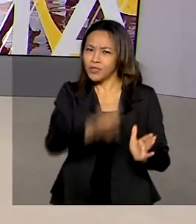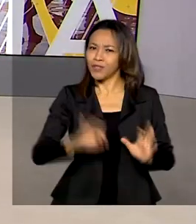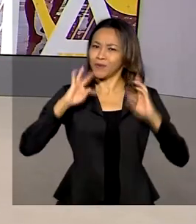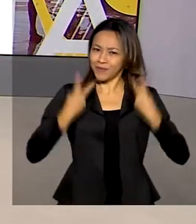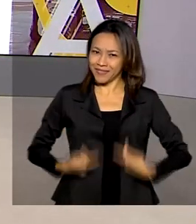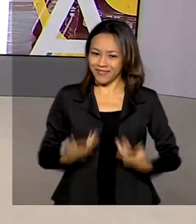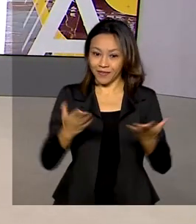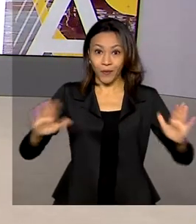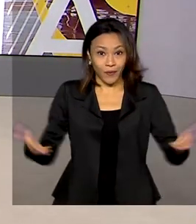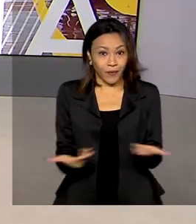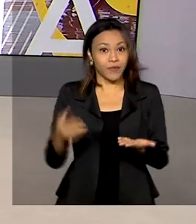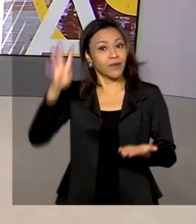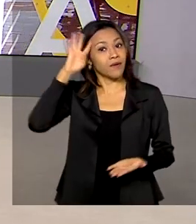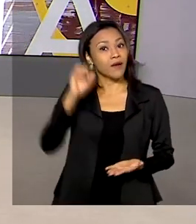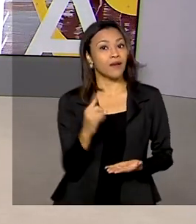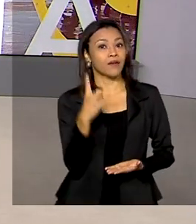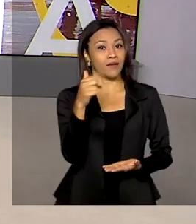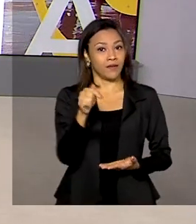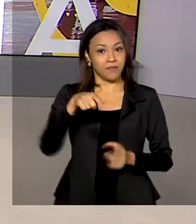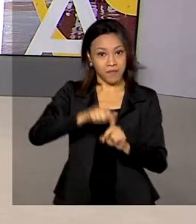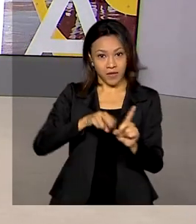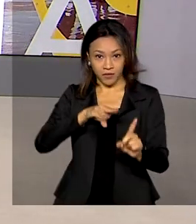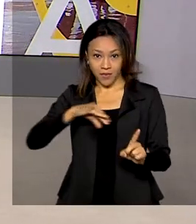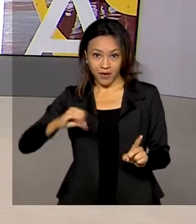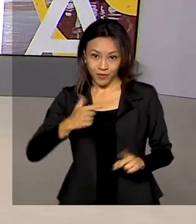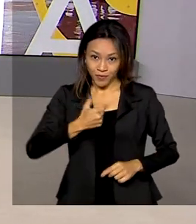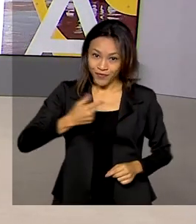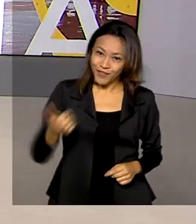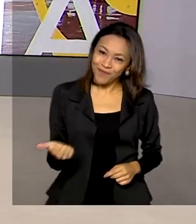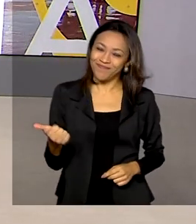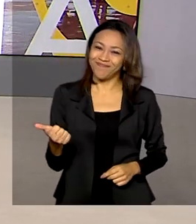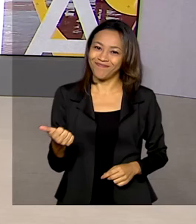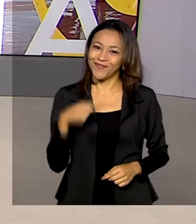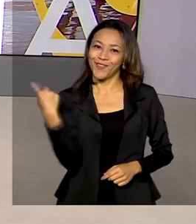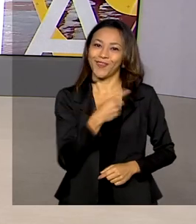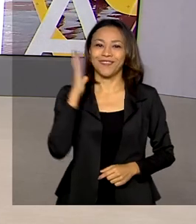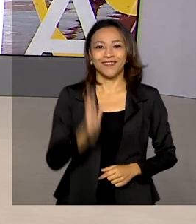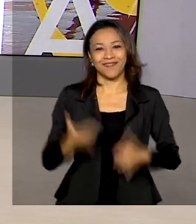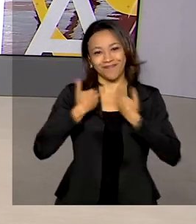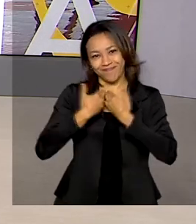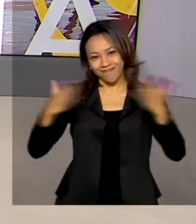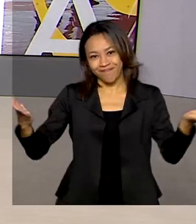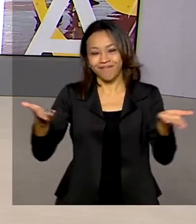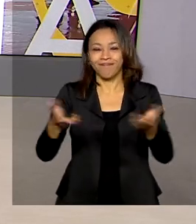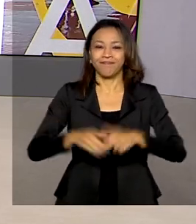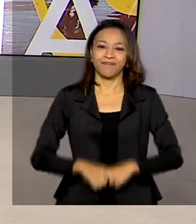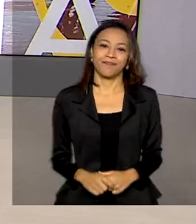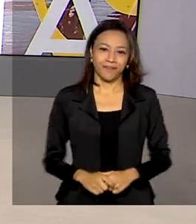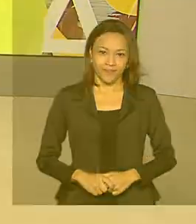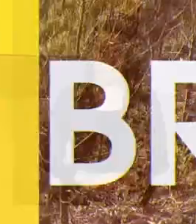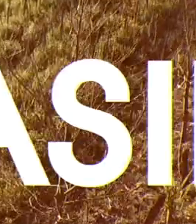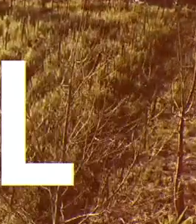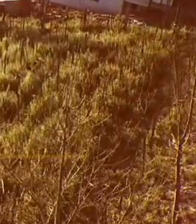Hoje é quarta-feira, 17 de março de 2021. O Brasil em Dia já está no ar.